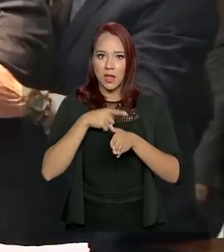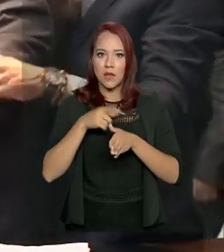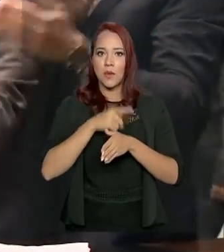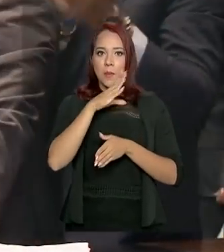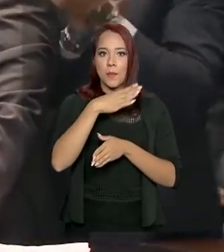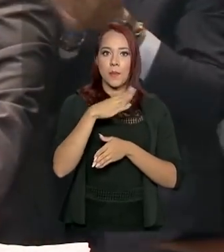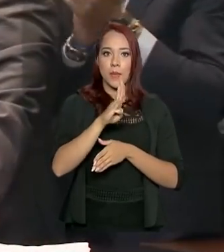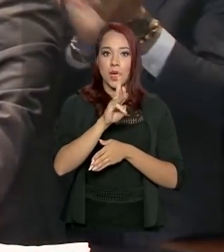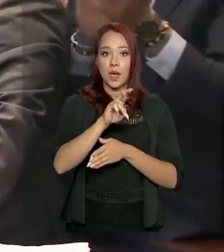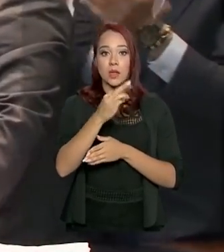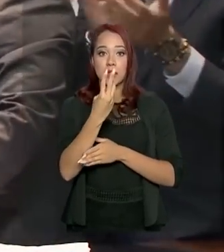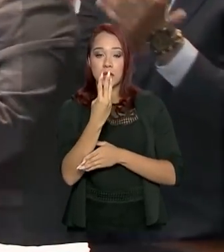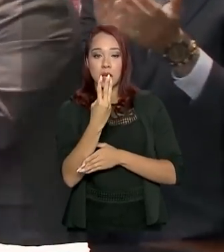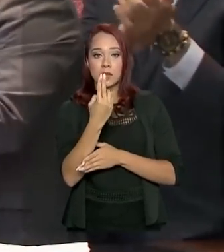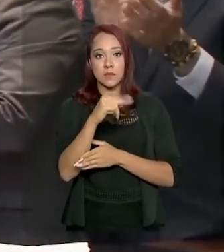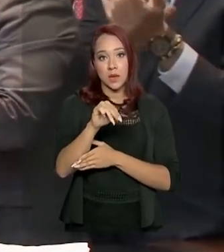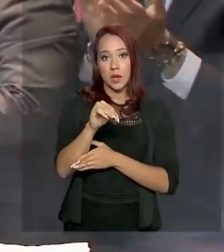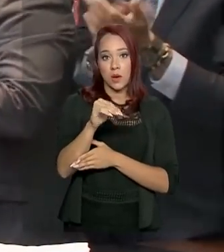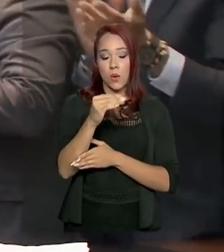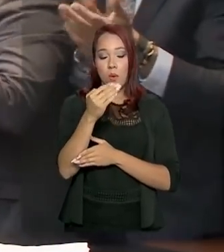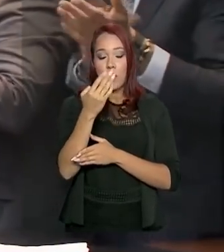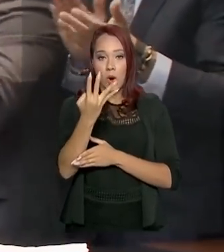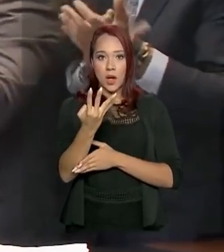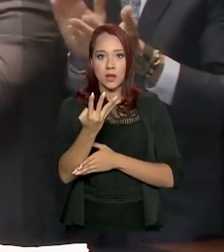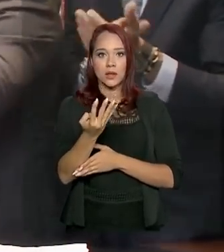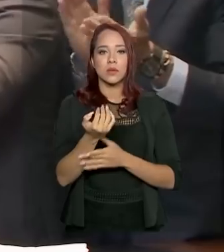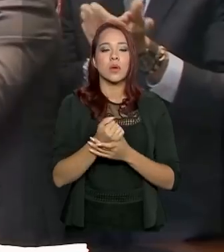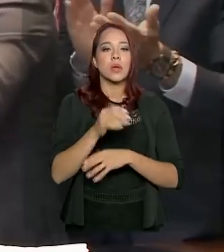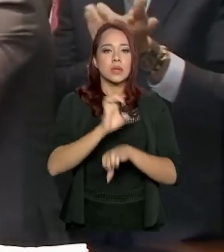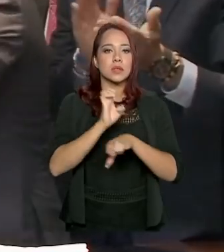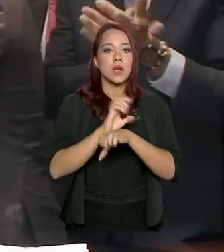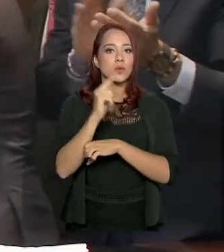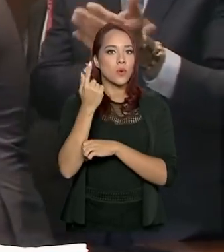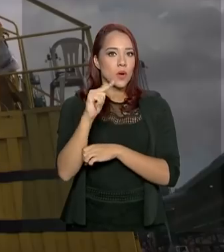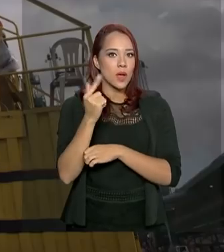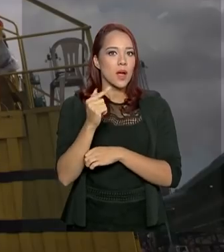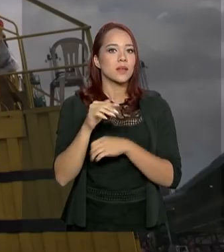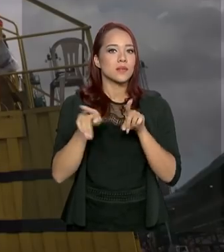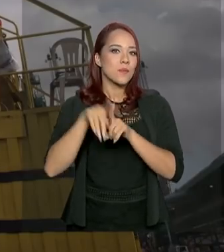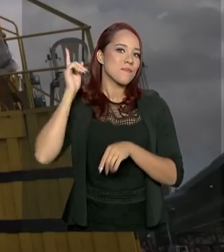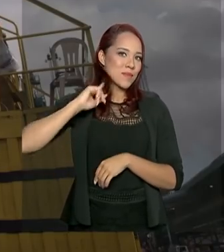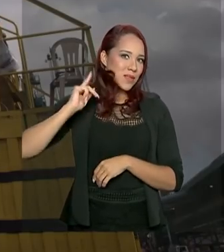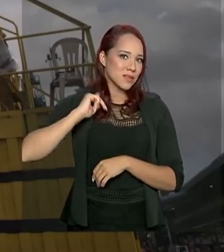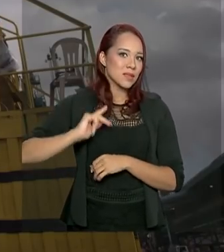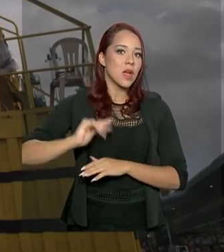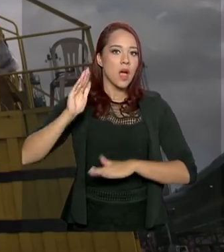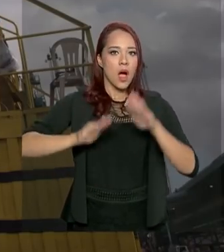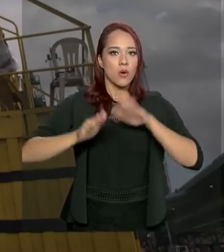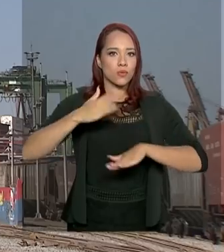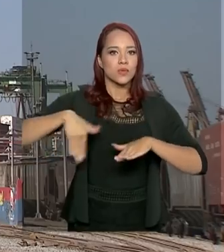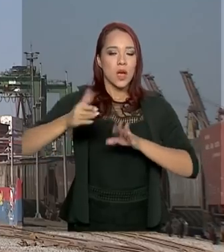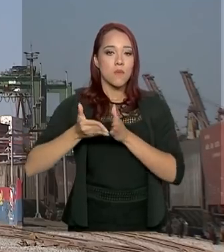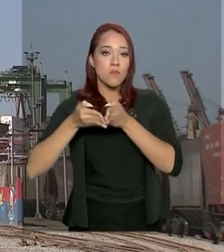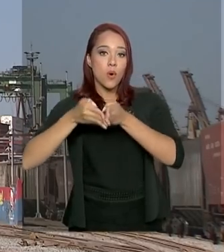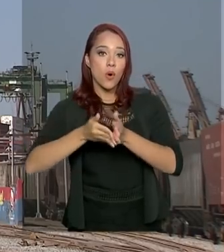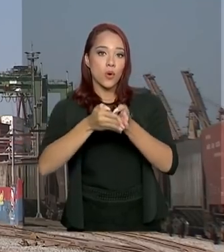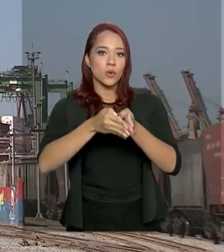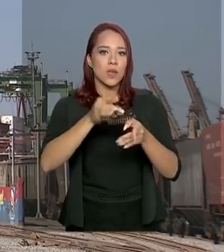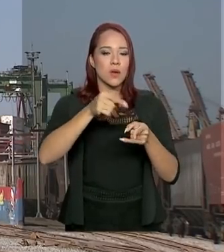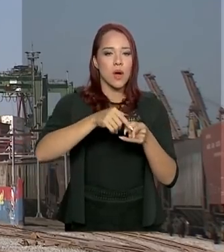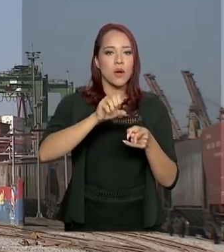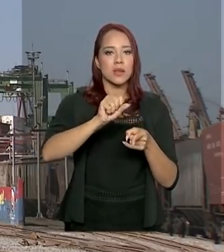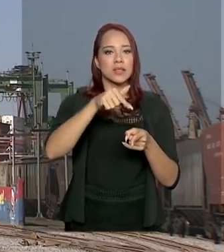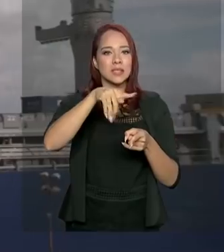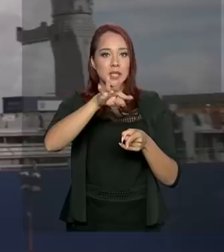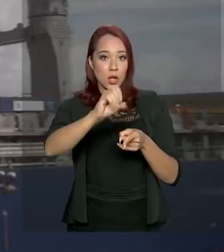BRs 364 e 365, nos estados de Goiás e Minas Gerais, e algumas áreas portuárias, como a de Santos,